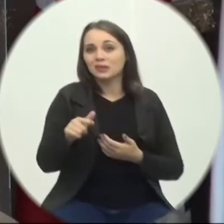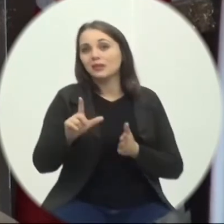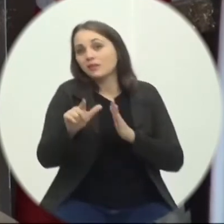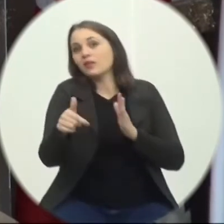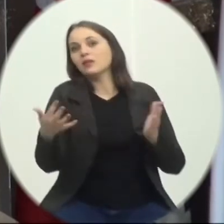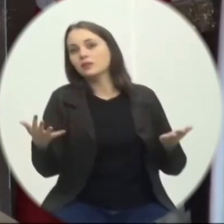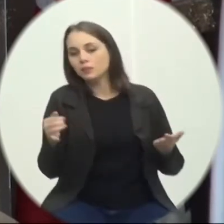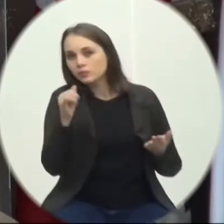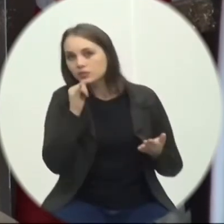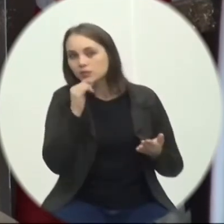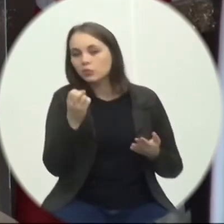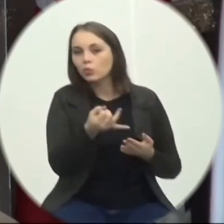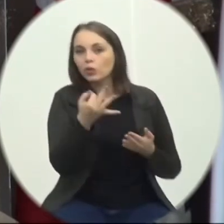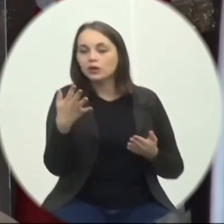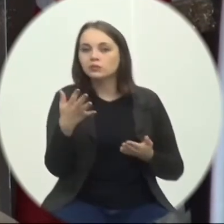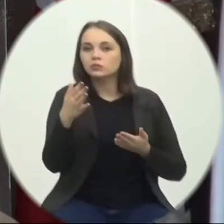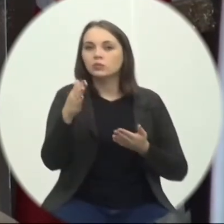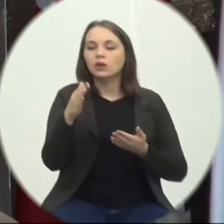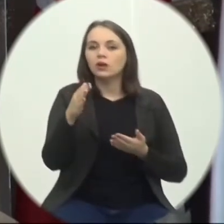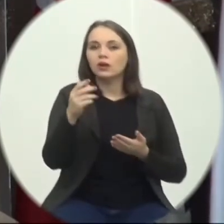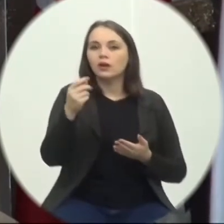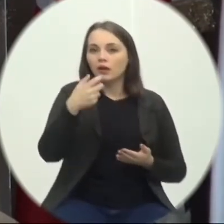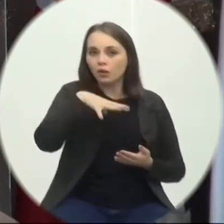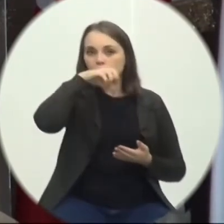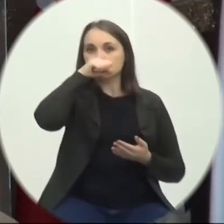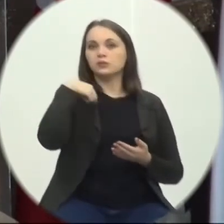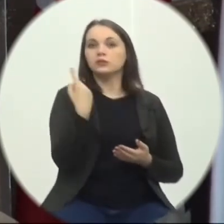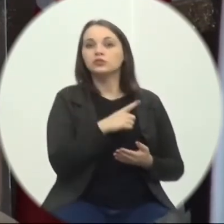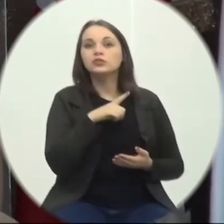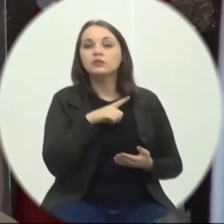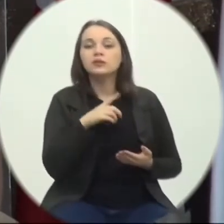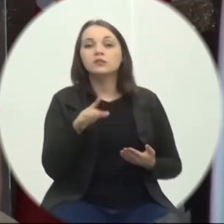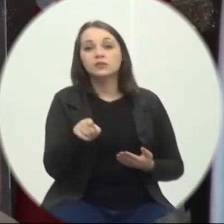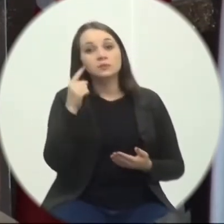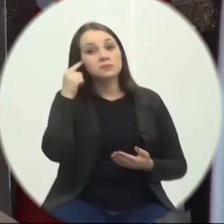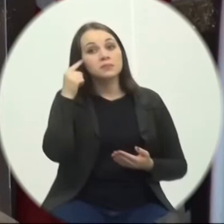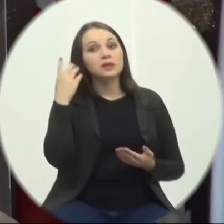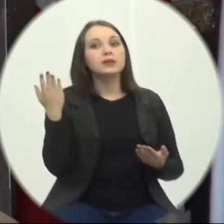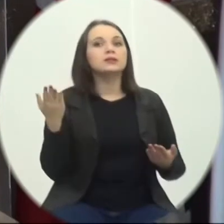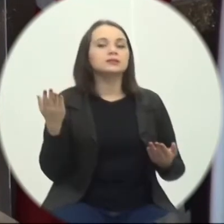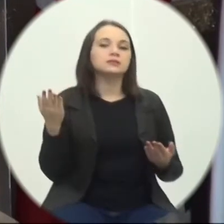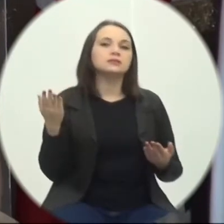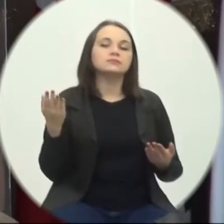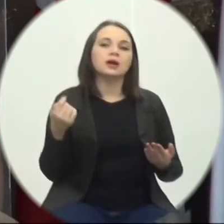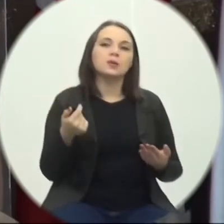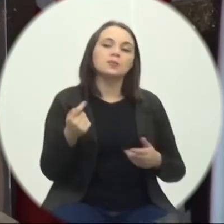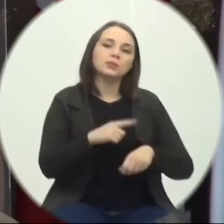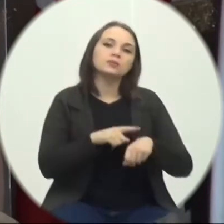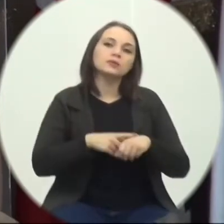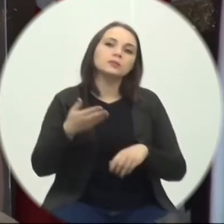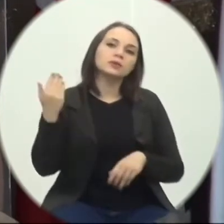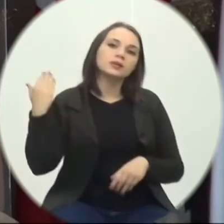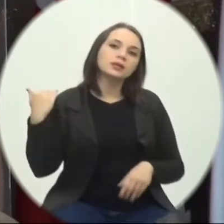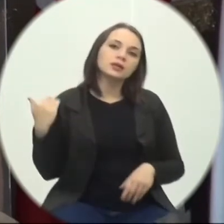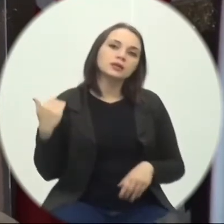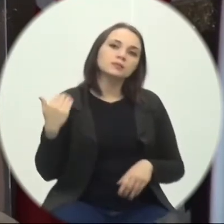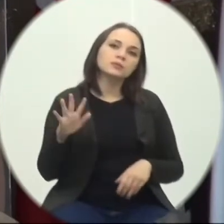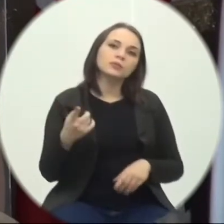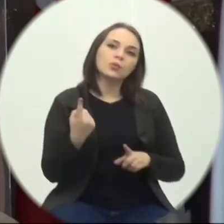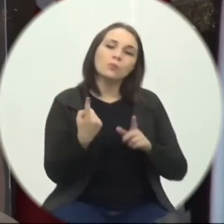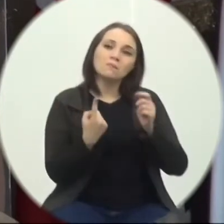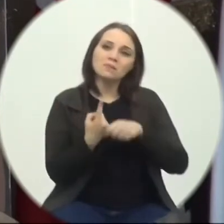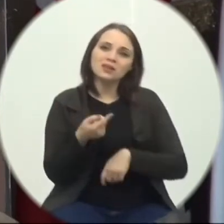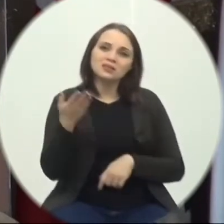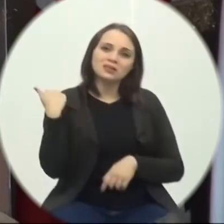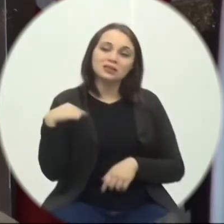de oxigênio Por exemplo Que a gente precisa ter Você imagina Vereador Que há pouco tempo atrás Pouco mais de um mês A